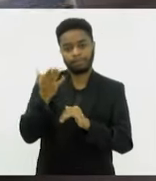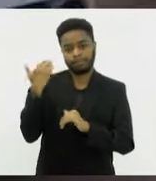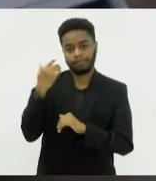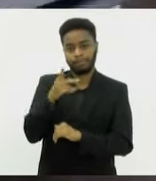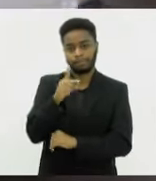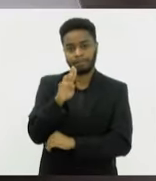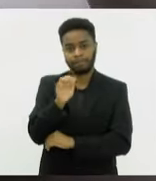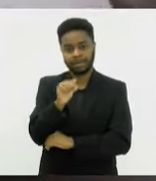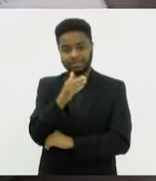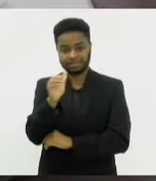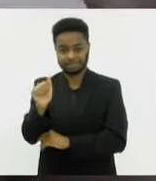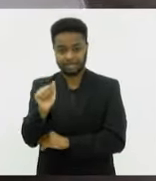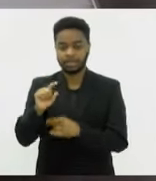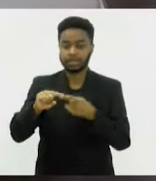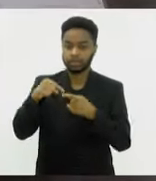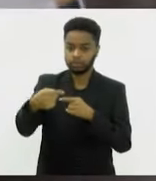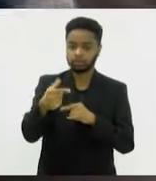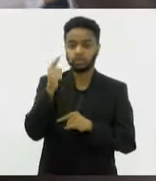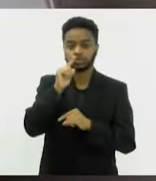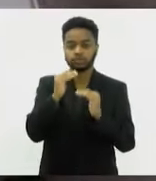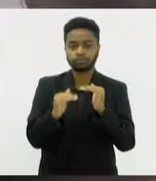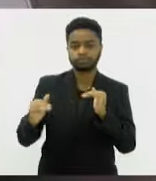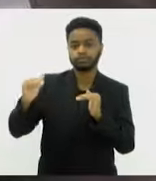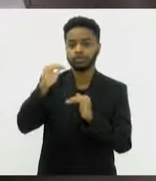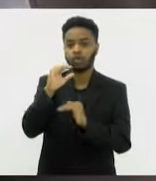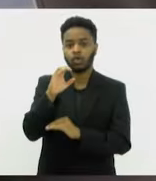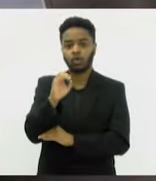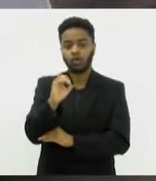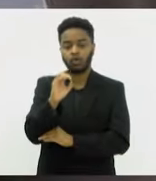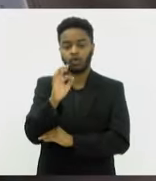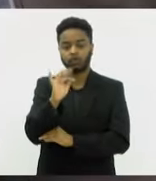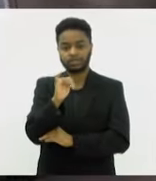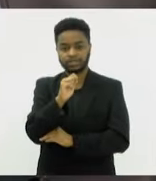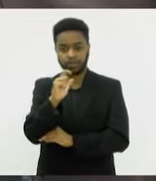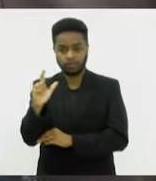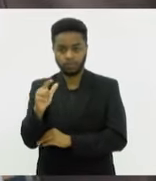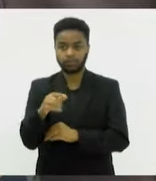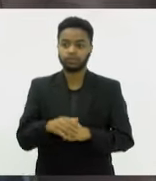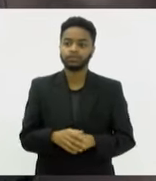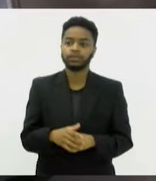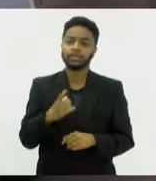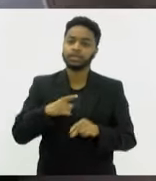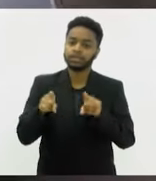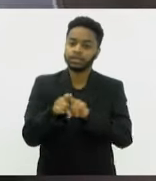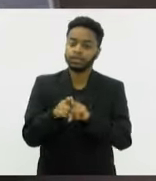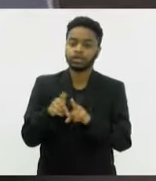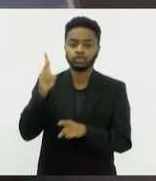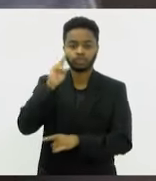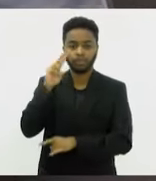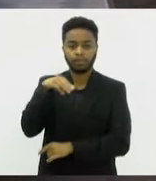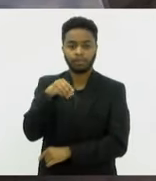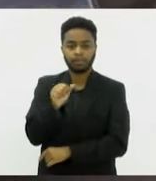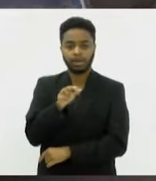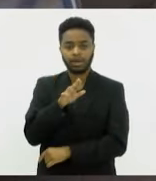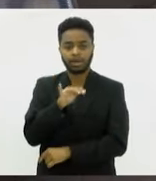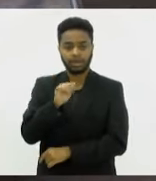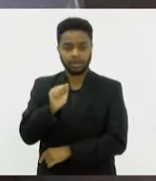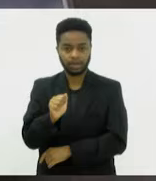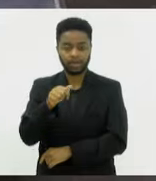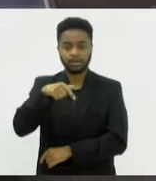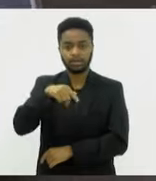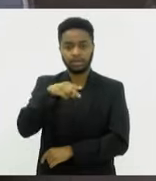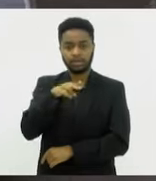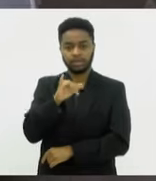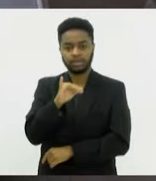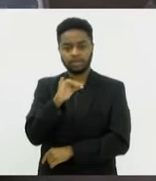ao oficialato, foi a primeira de nós a ir ao oficial. Né? Temos a história da Maria Quitéria, que fala que foi a nossa